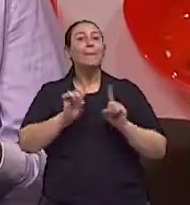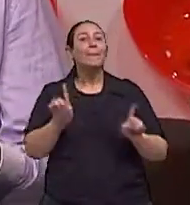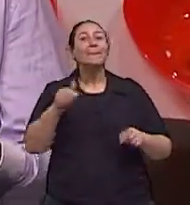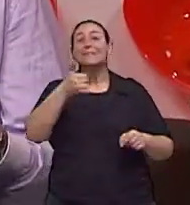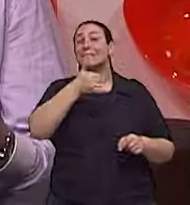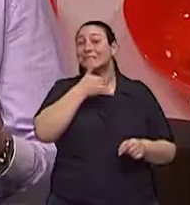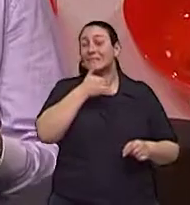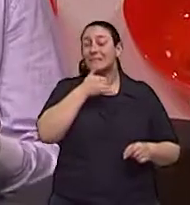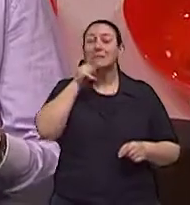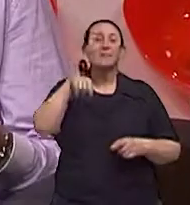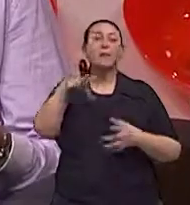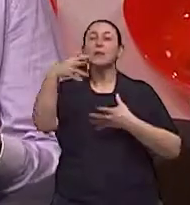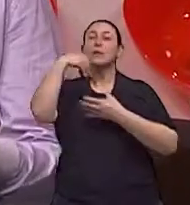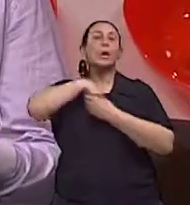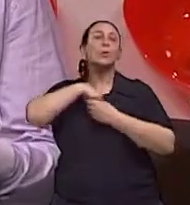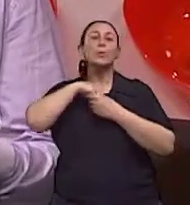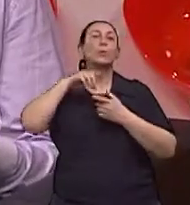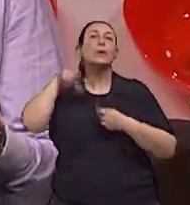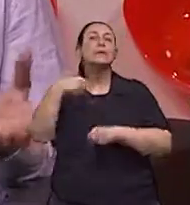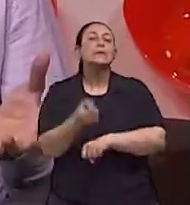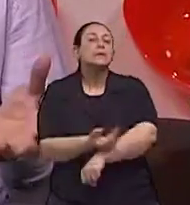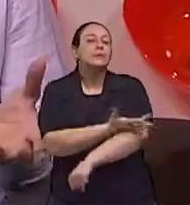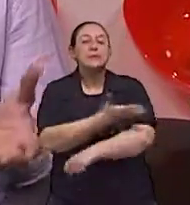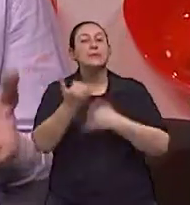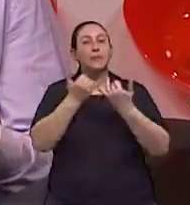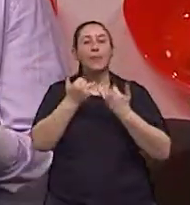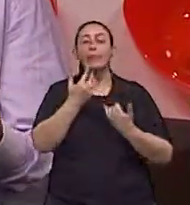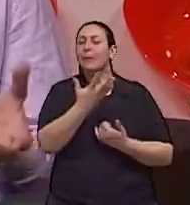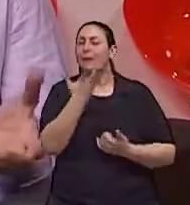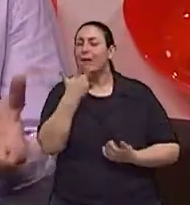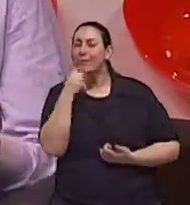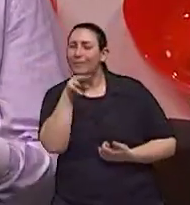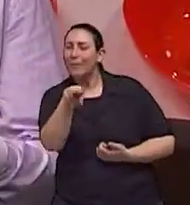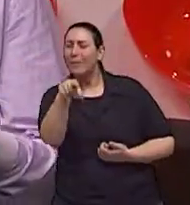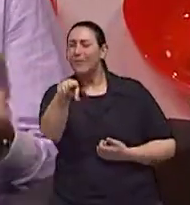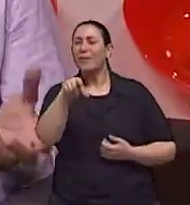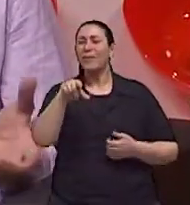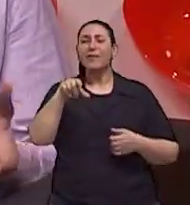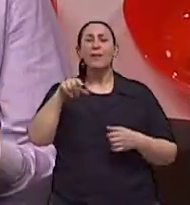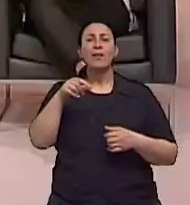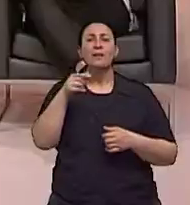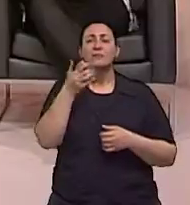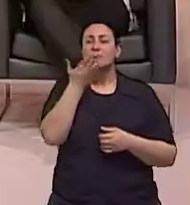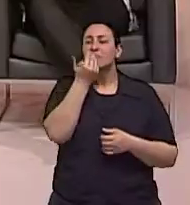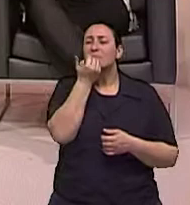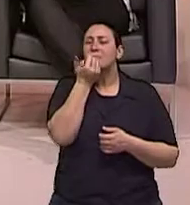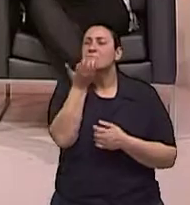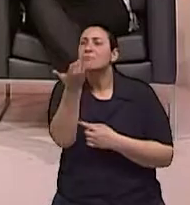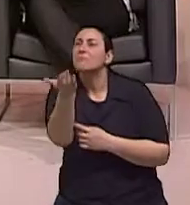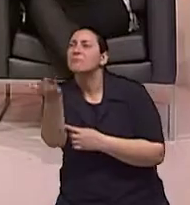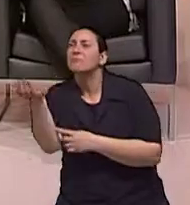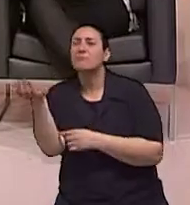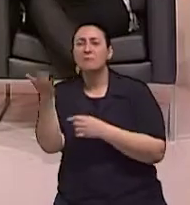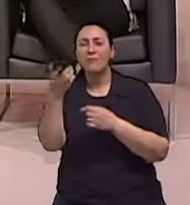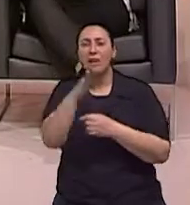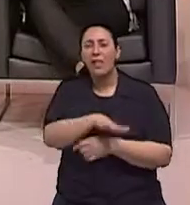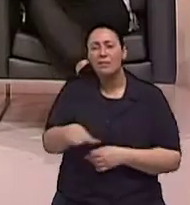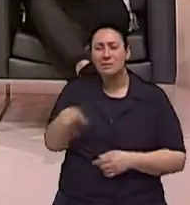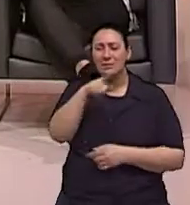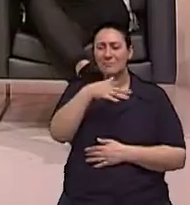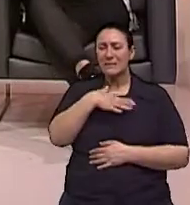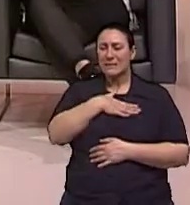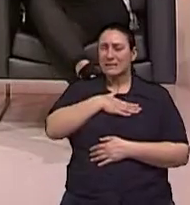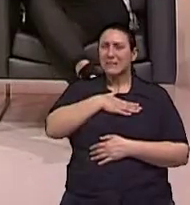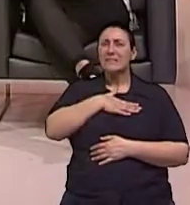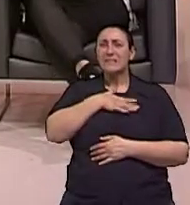sensibilidade É impossível eu olhar para situações por exemplo de uma criança passando fome esmolando no semáforo e não me sensibilizar com